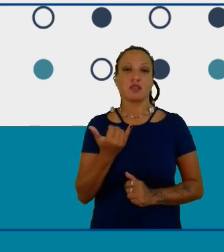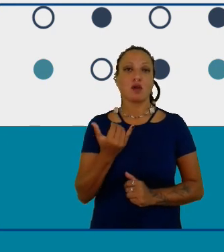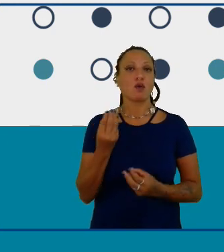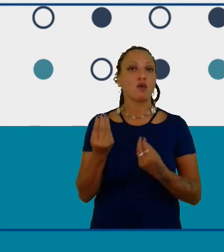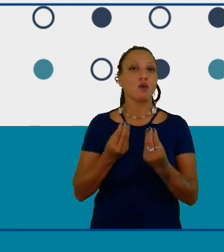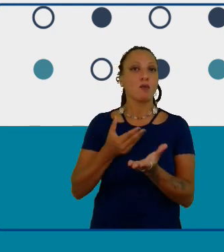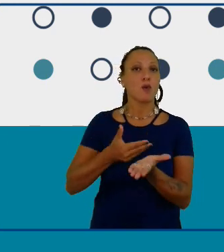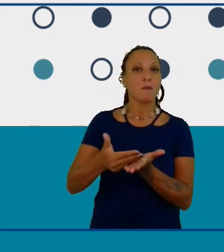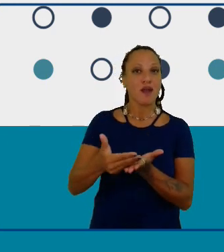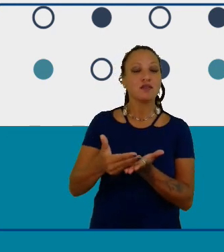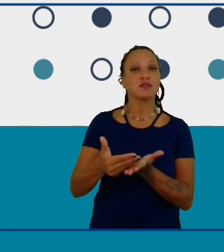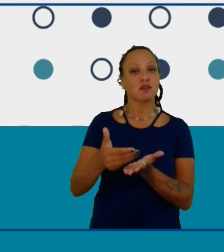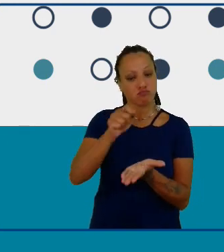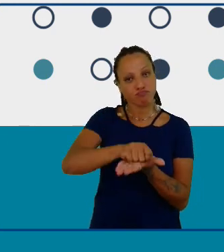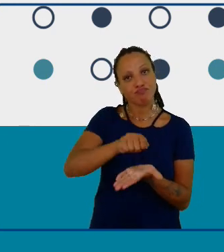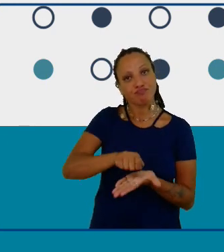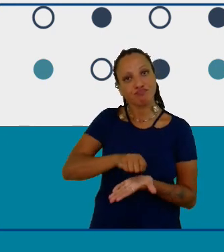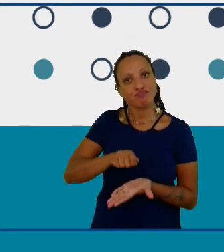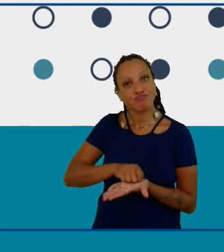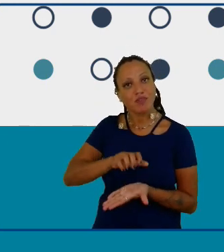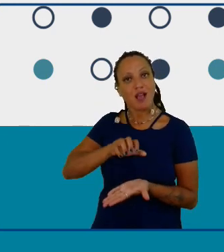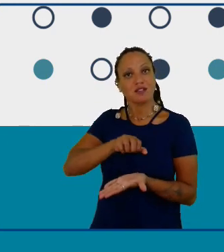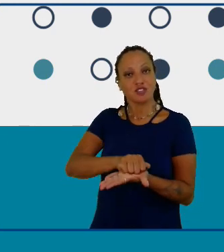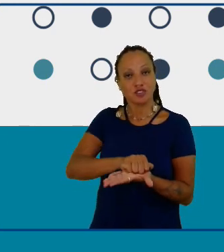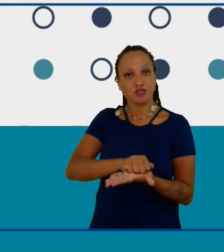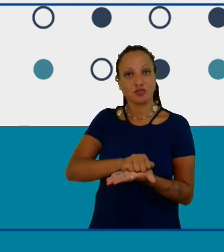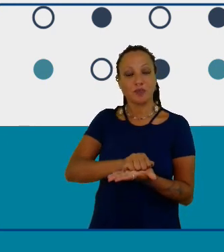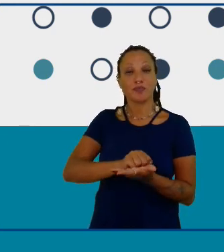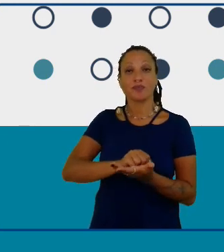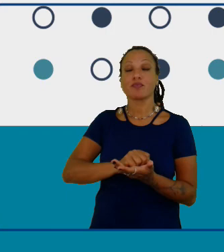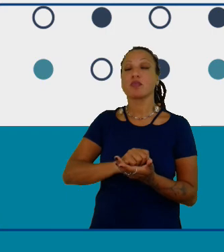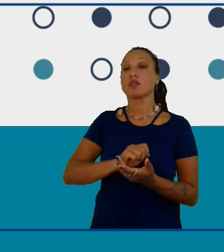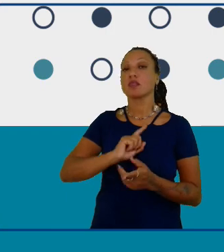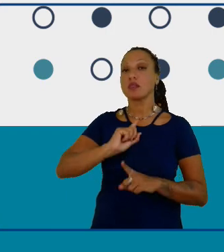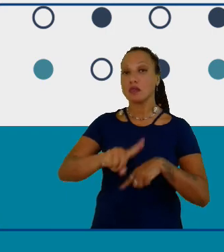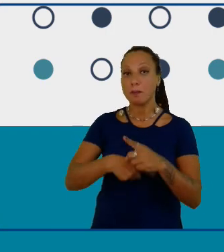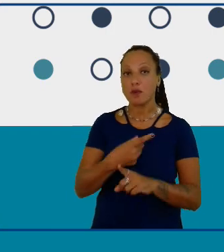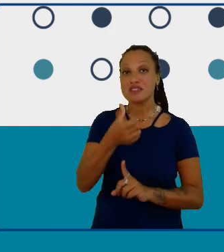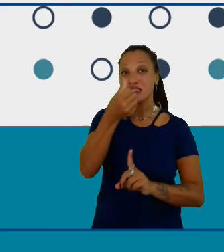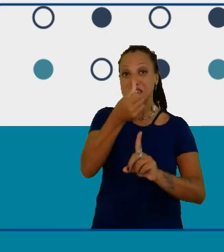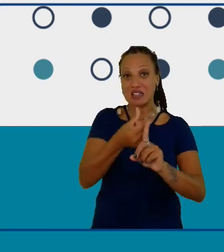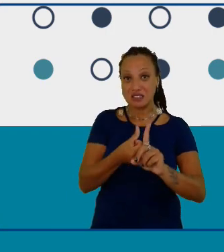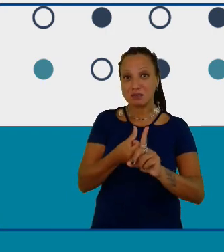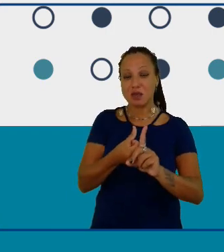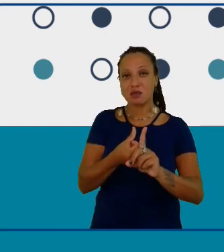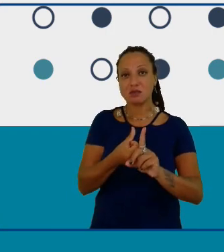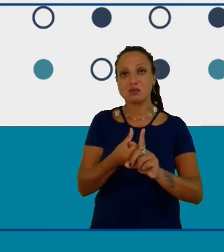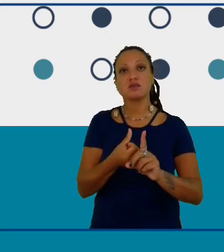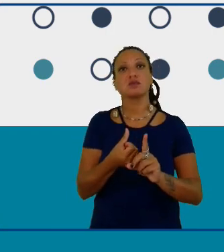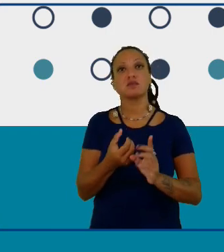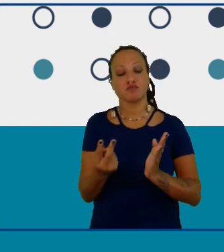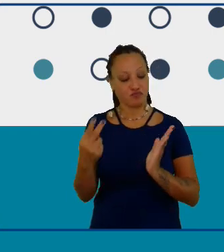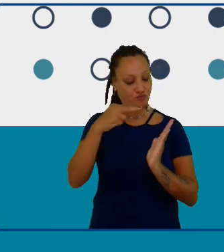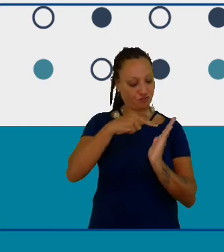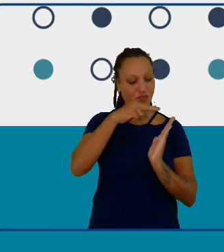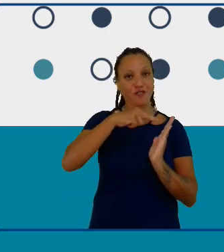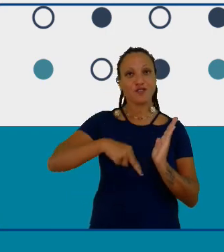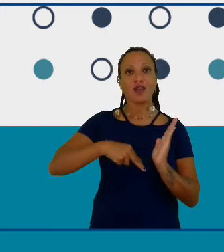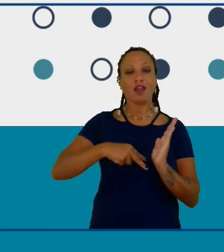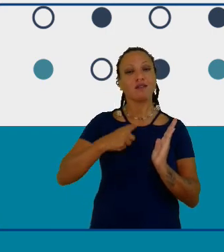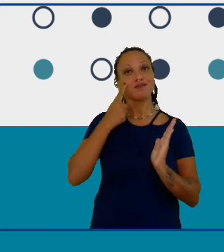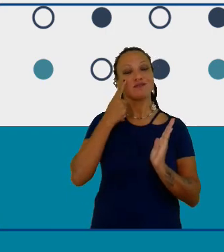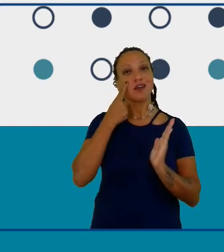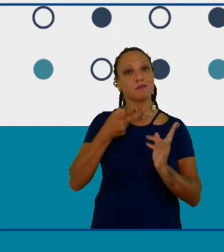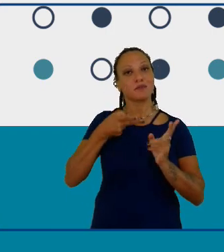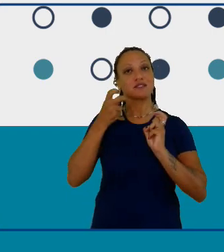pra que seis meses depois vocês possam também registrar e saborear o quanto vocês caminharam e